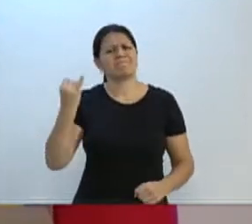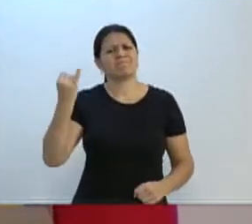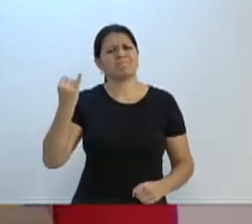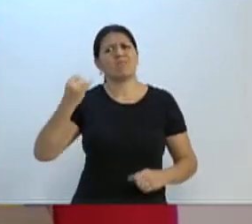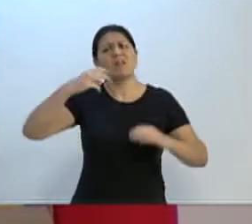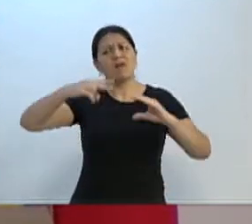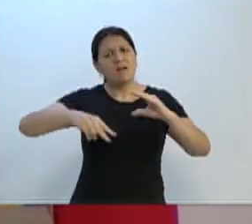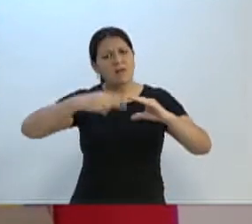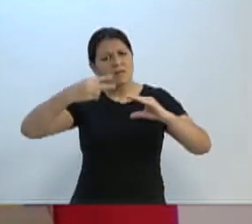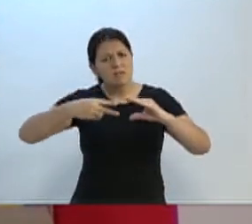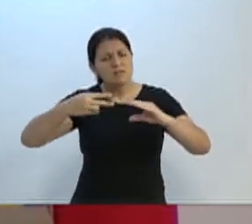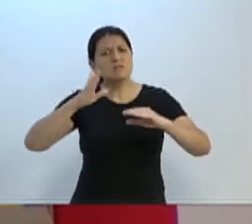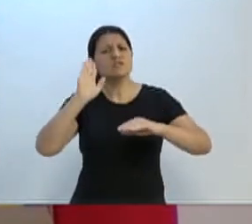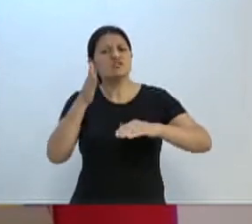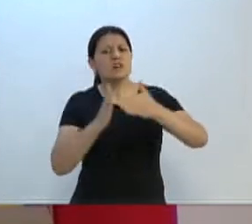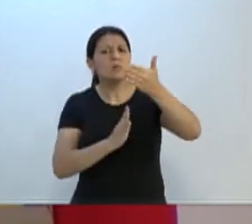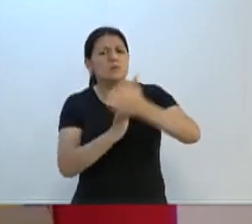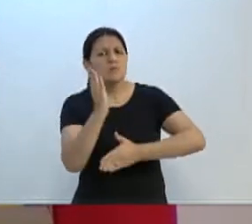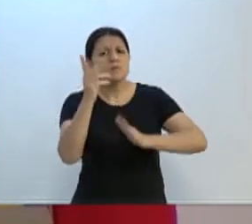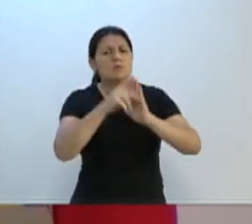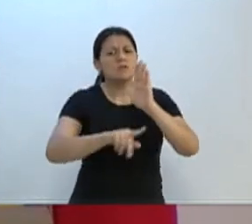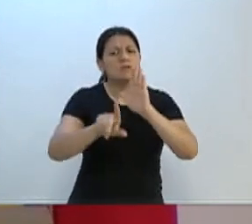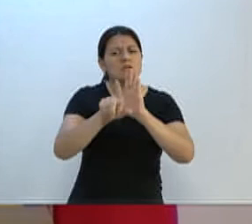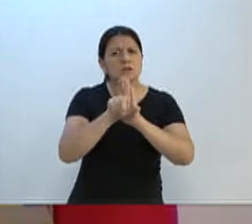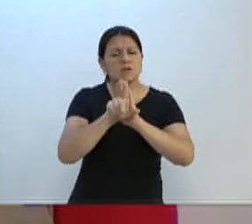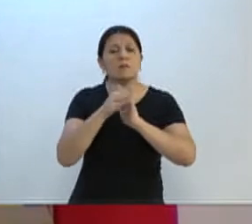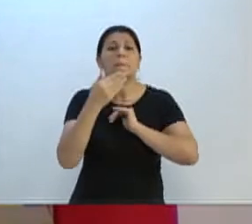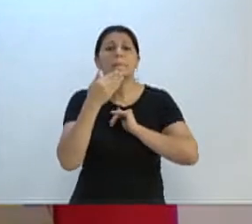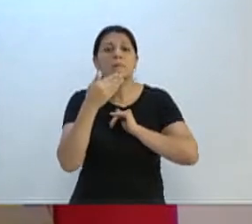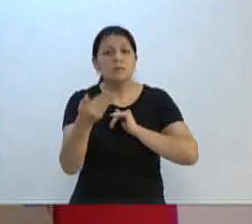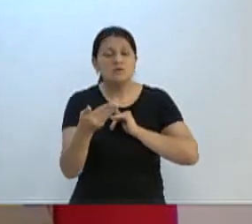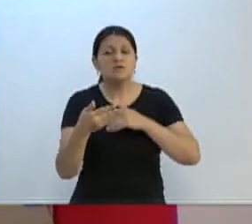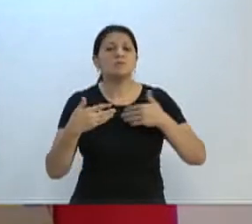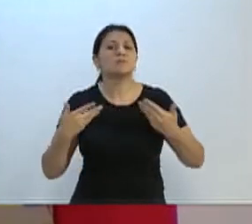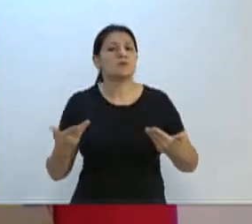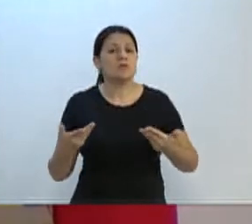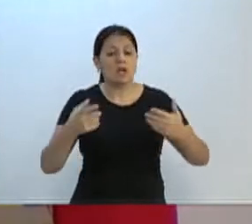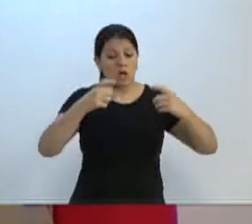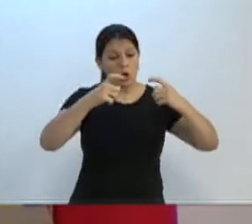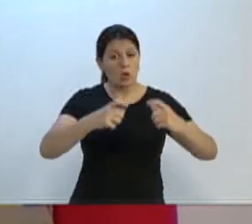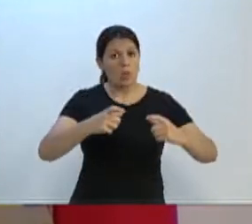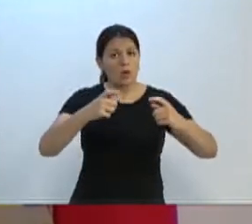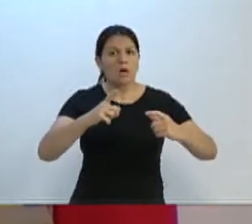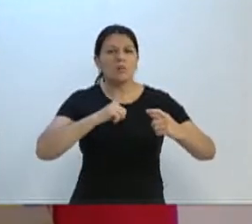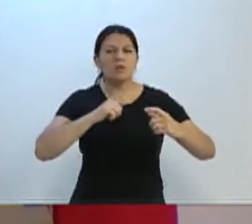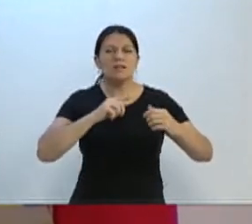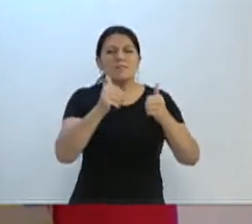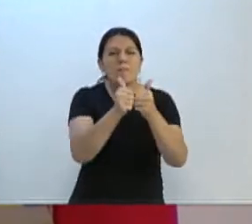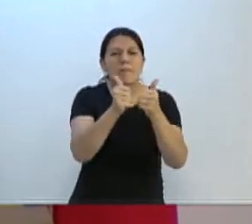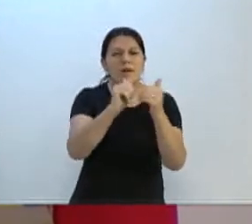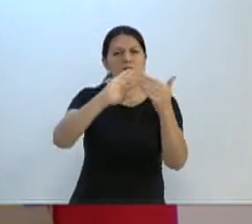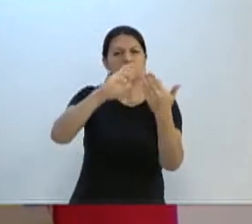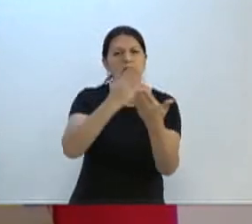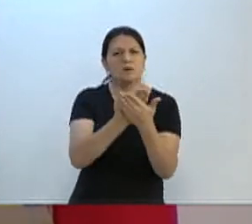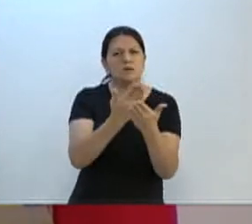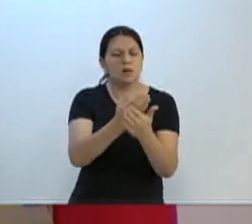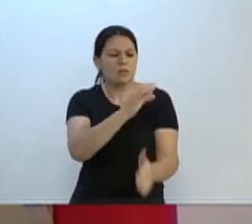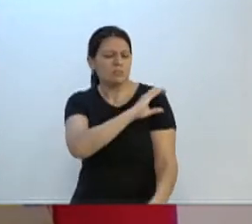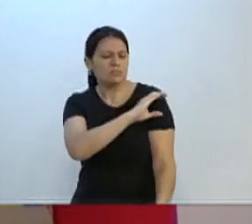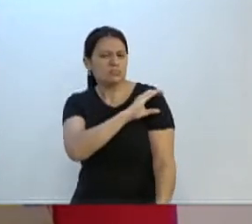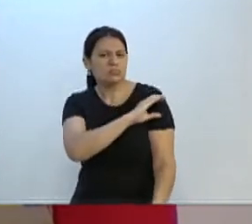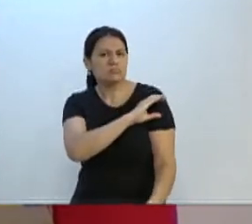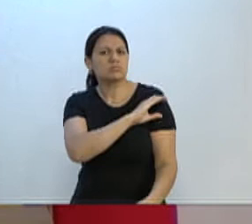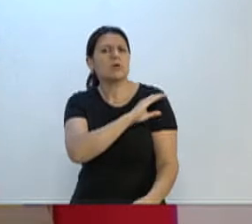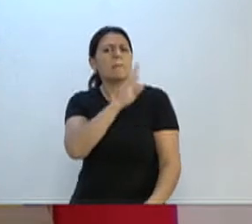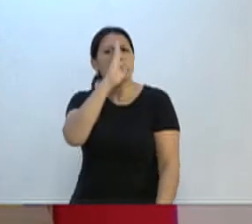legislativa, inclusive, já aprovou um projeto de lei pedindo que em locais onde tem escolas e CIs, que se coloque,